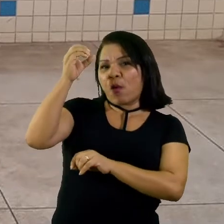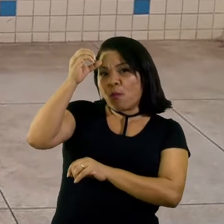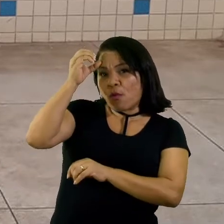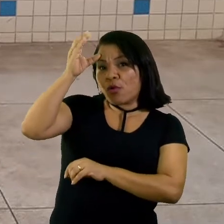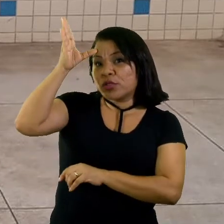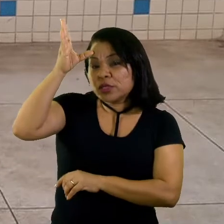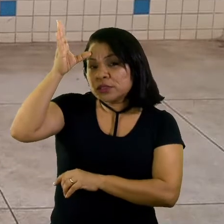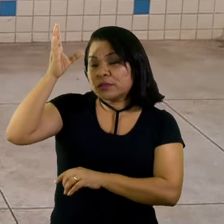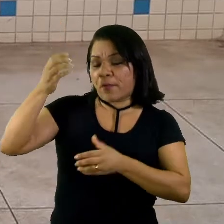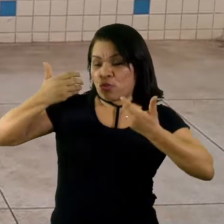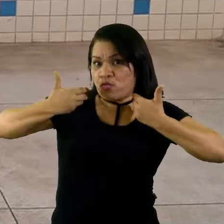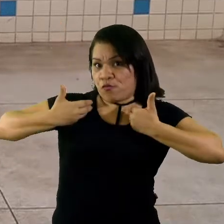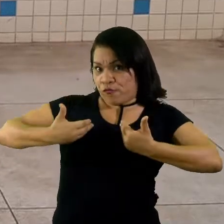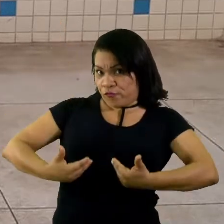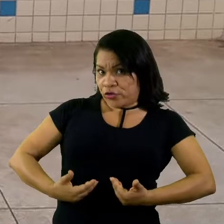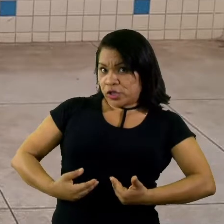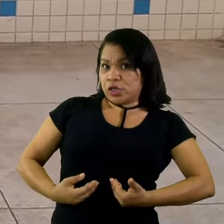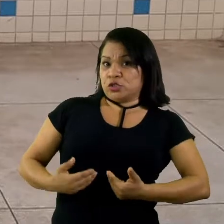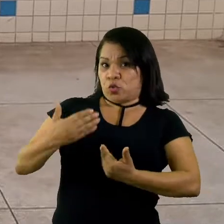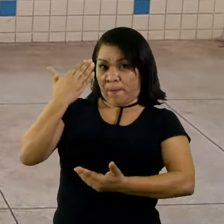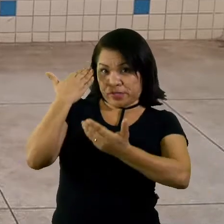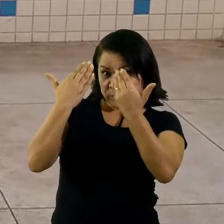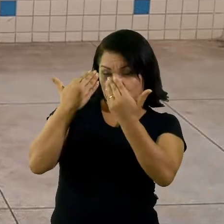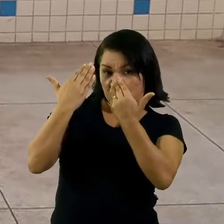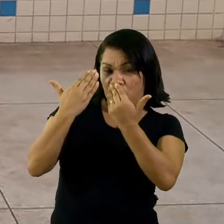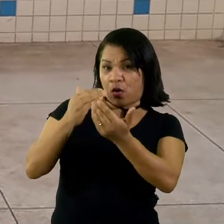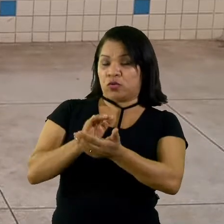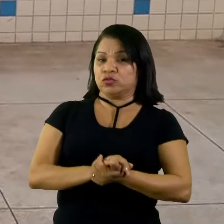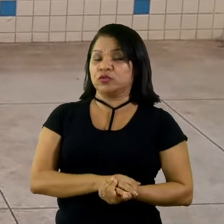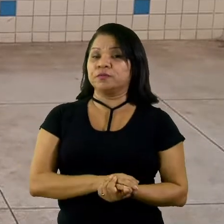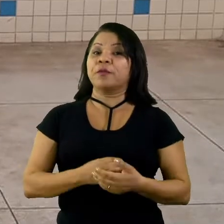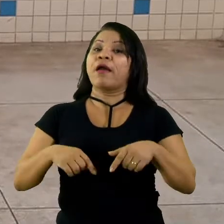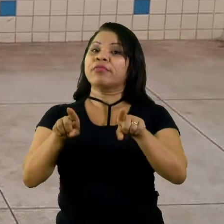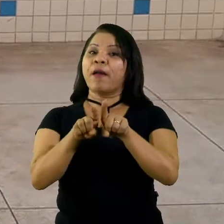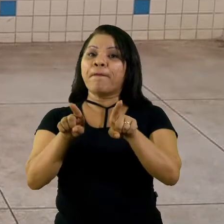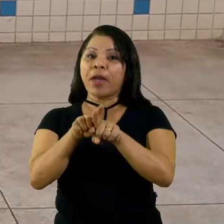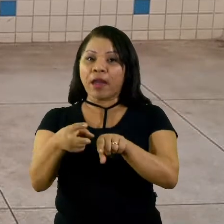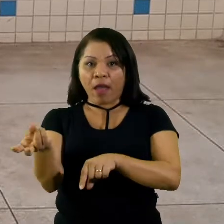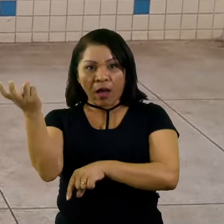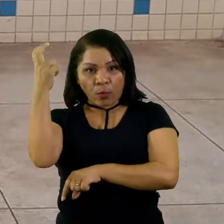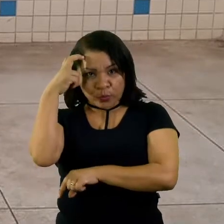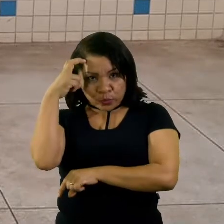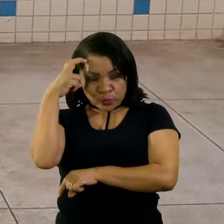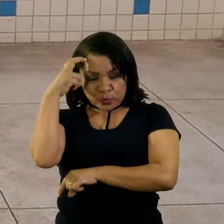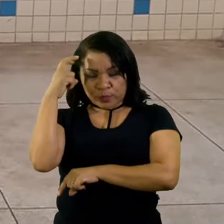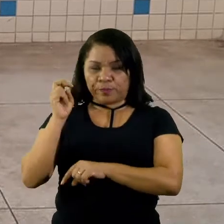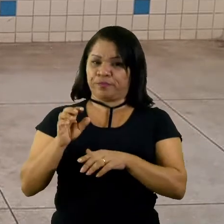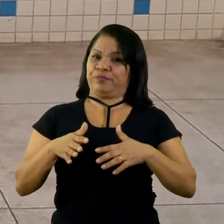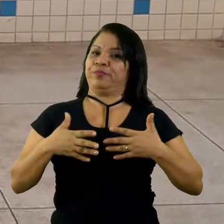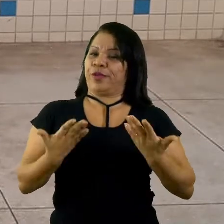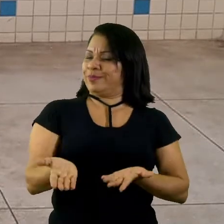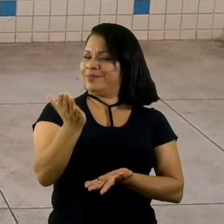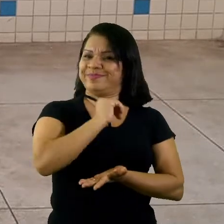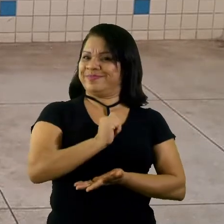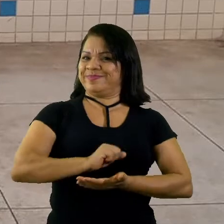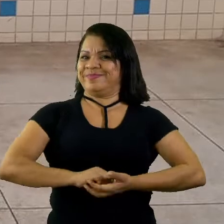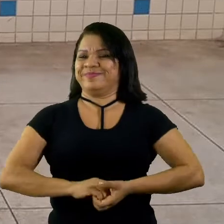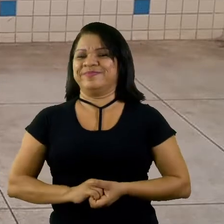o motor, o físico e o psicológico. Não deixe de trabalhar também a cultura, tá bom? Então, vamos lá! Vem comigo!